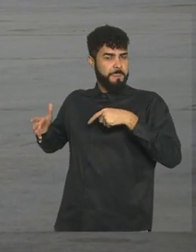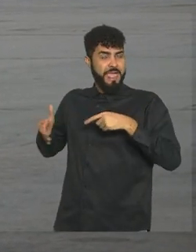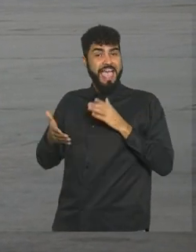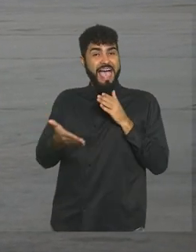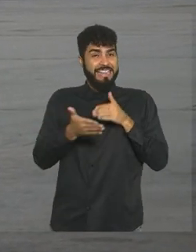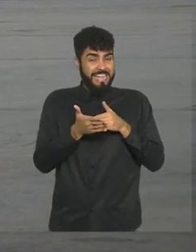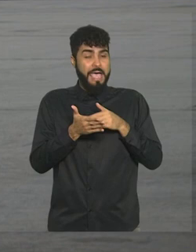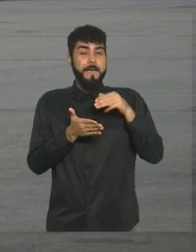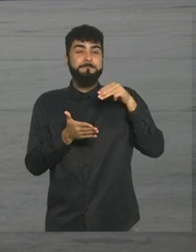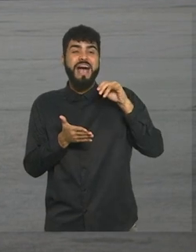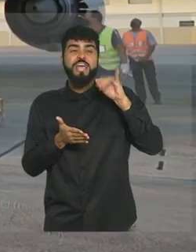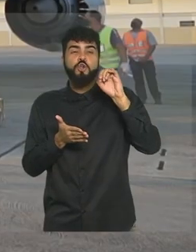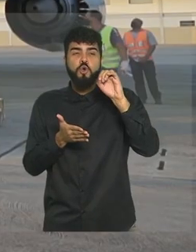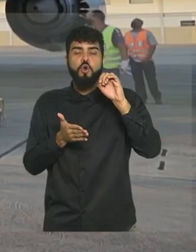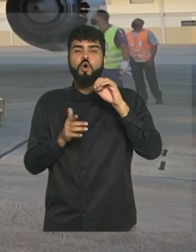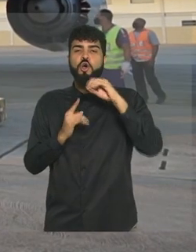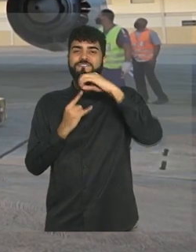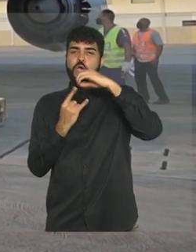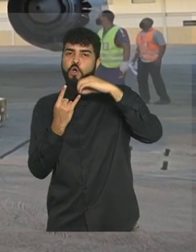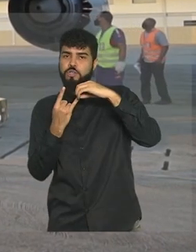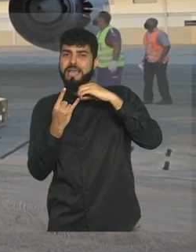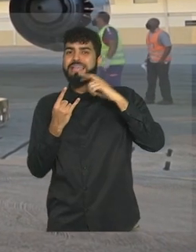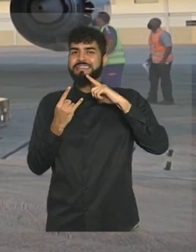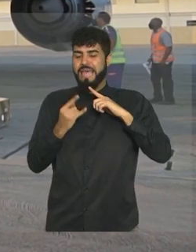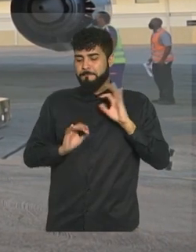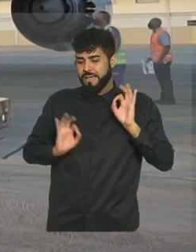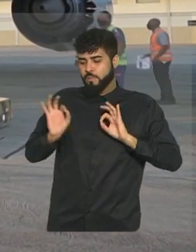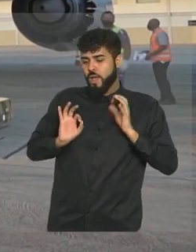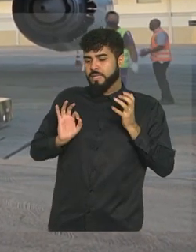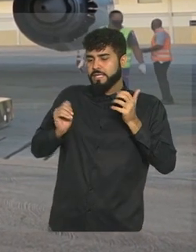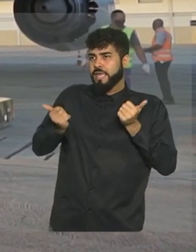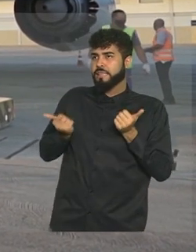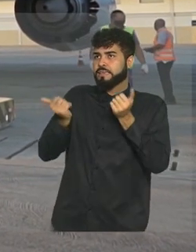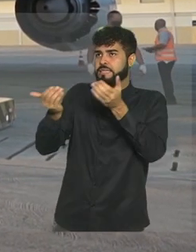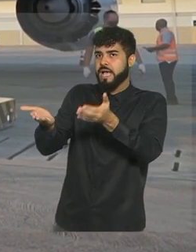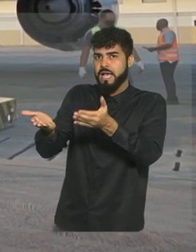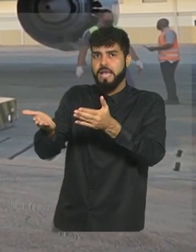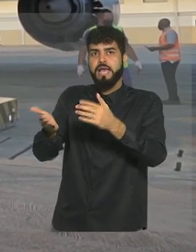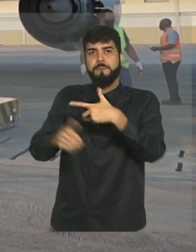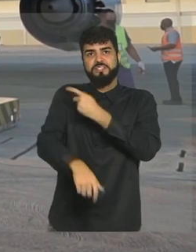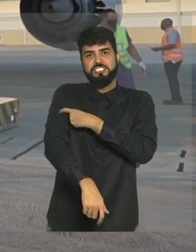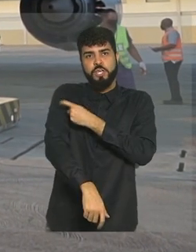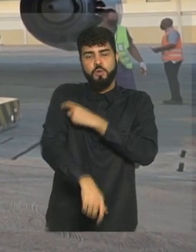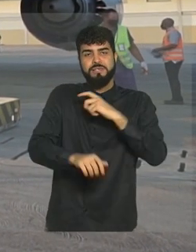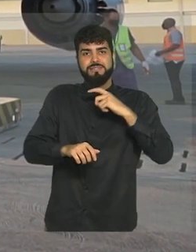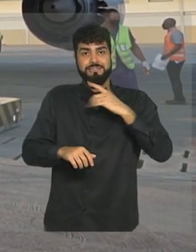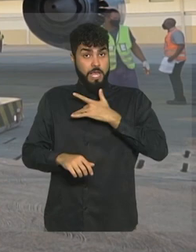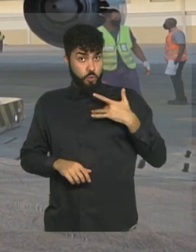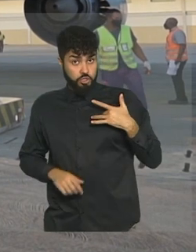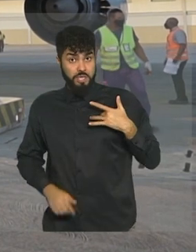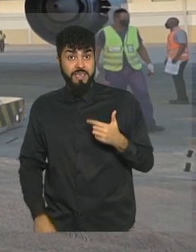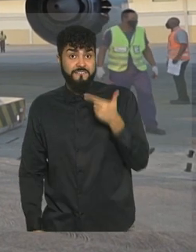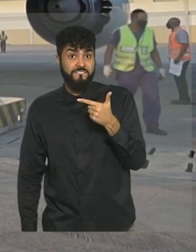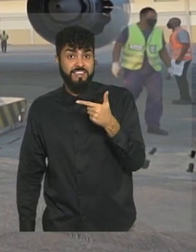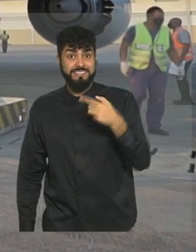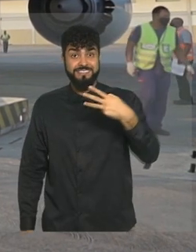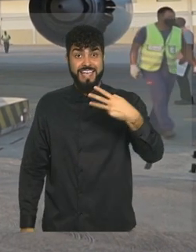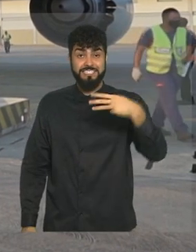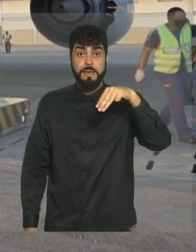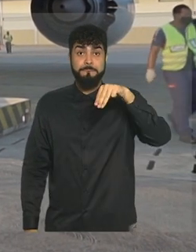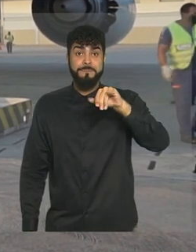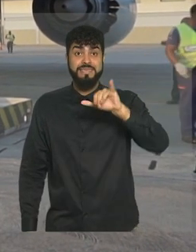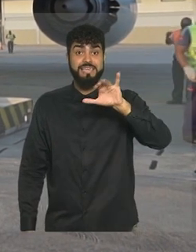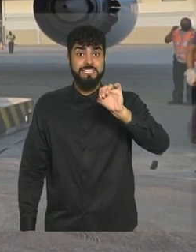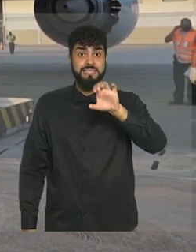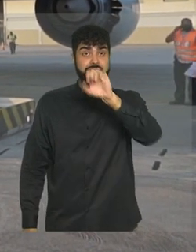tem um planejamento de produzir e entregar ao Ministério da Saúde 23 milhões de doses. Só este mês,